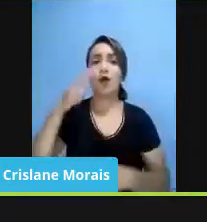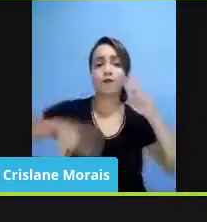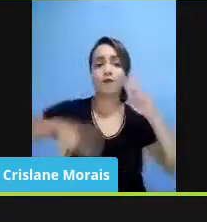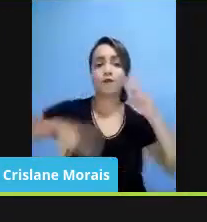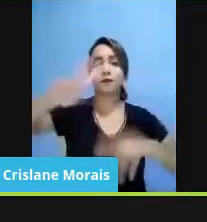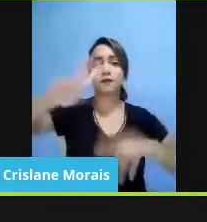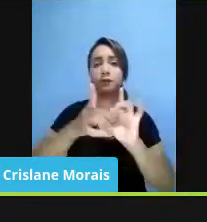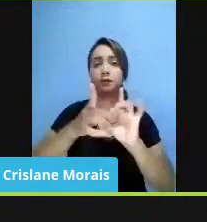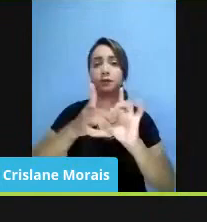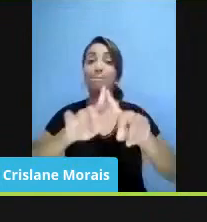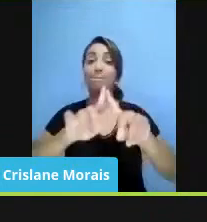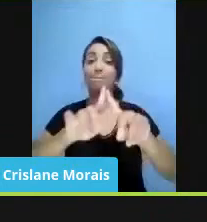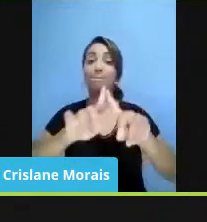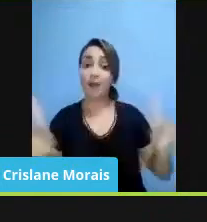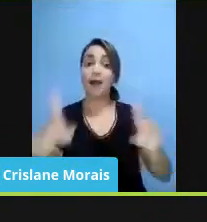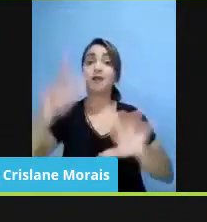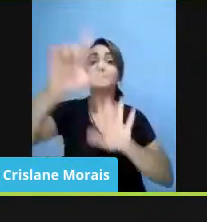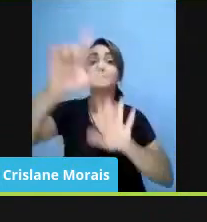provisória não foi